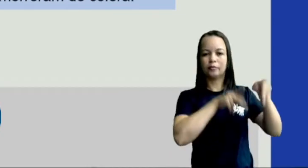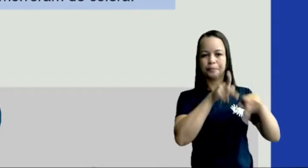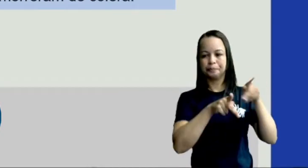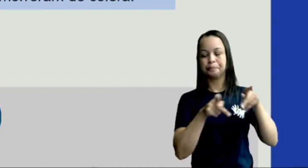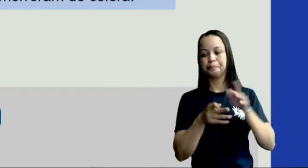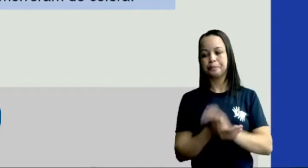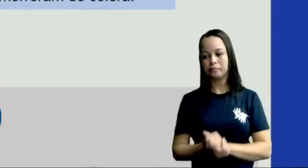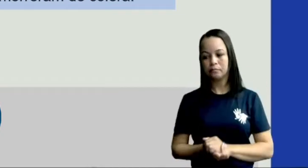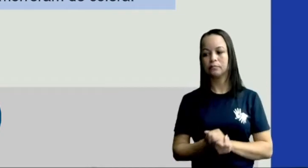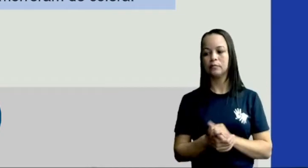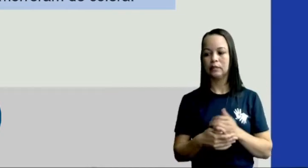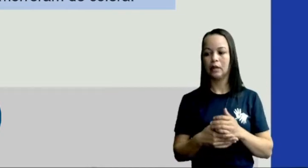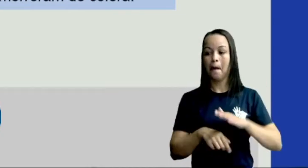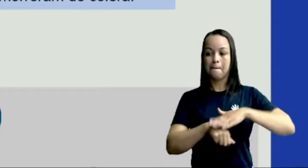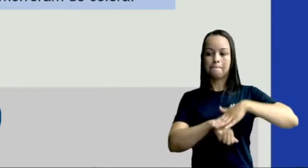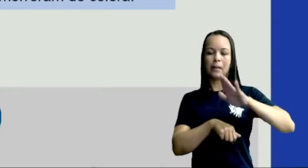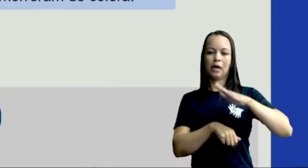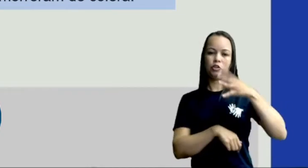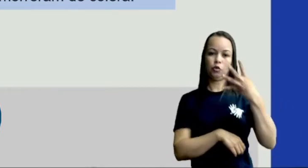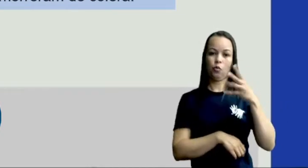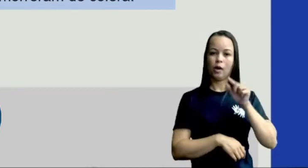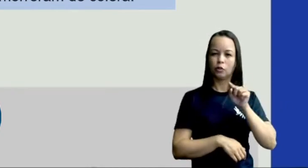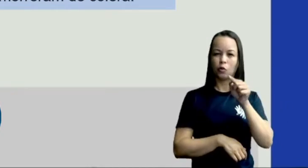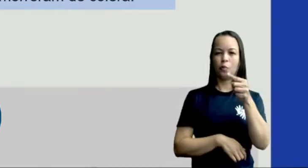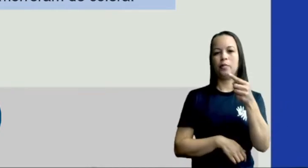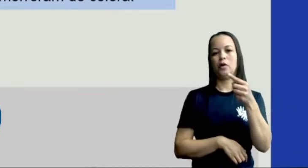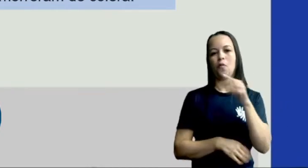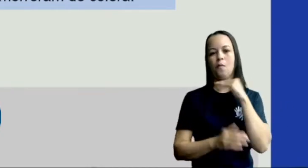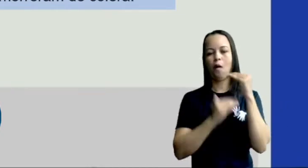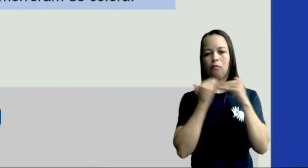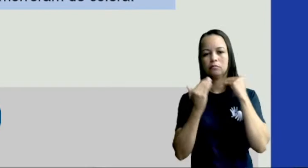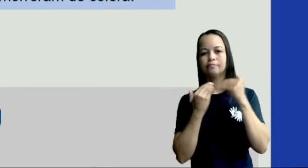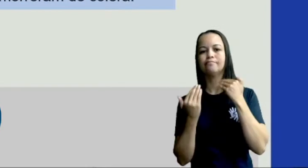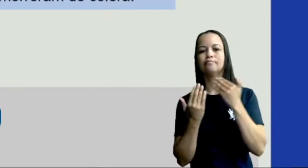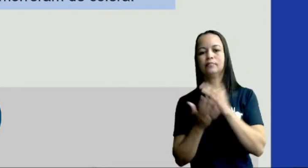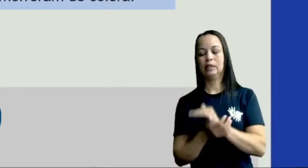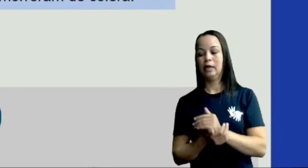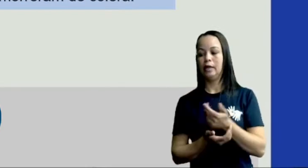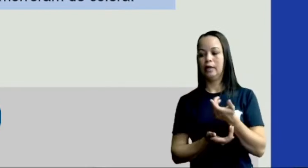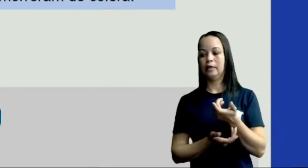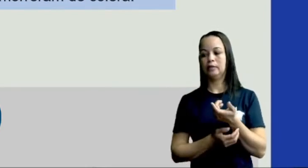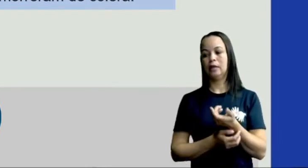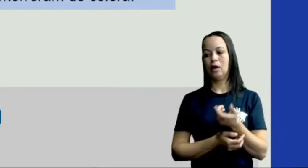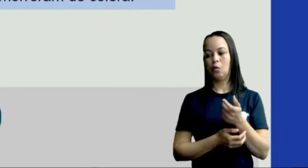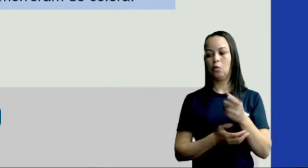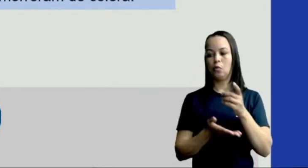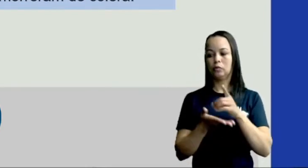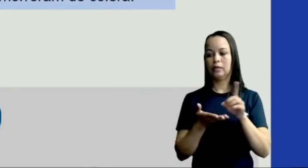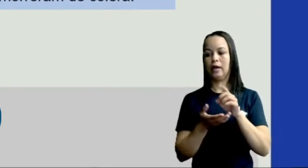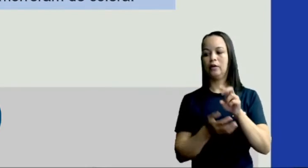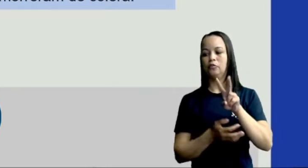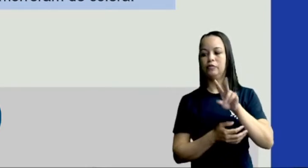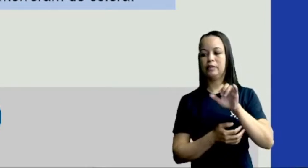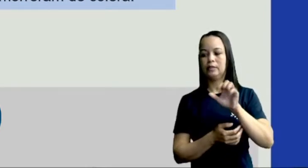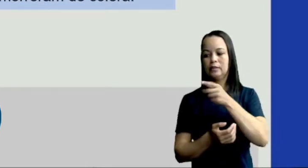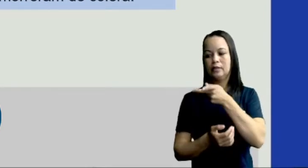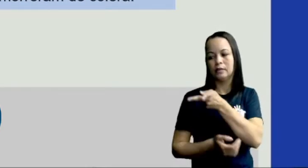mortes. O Diário da Visita do Imperador, de Dom Pedro I, então cidade da Vitória, como era denominada,